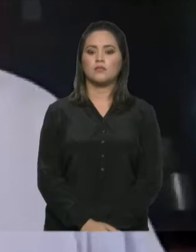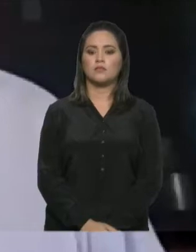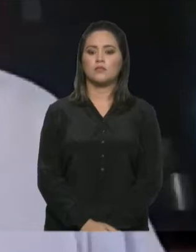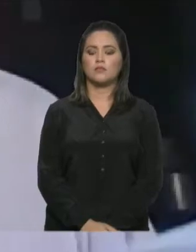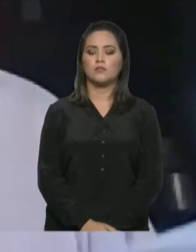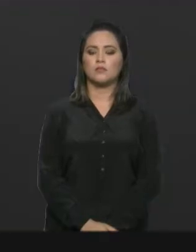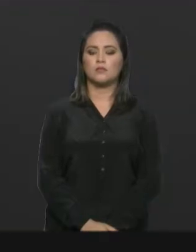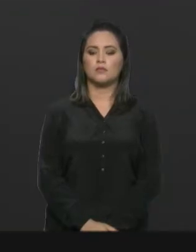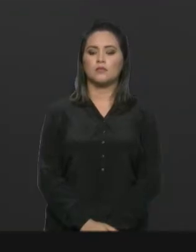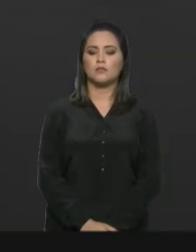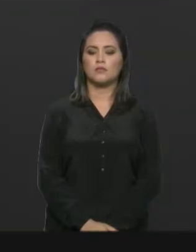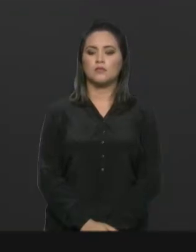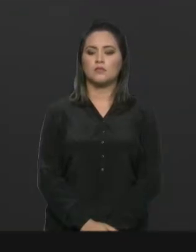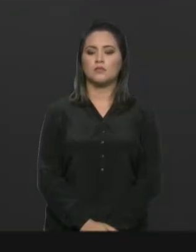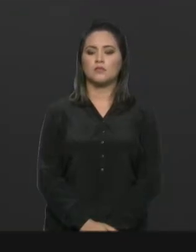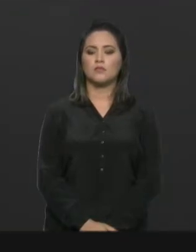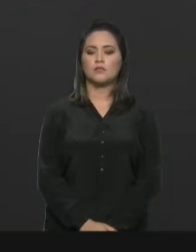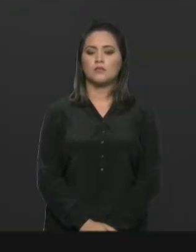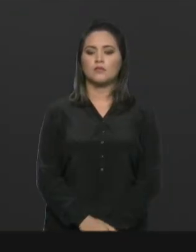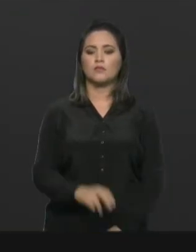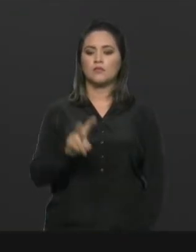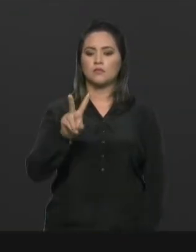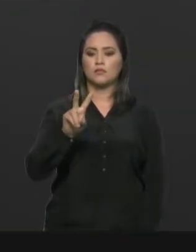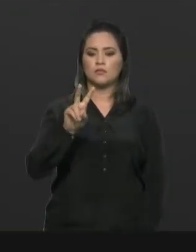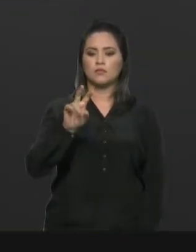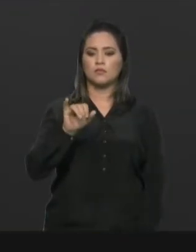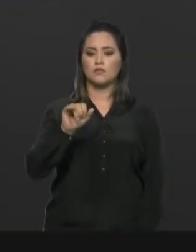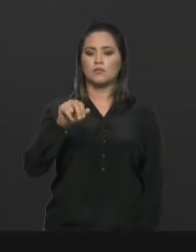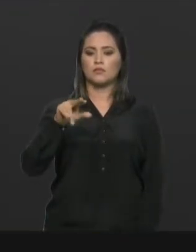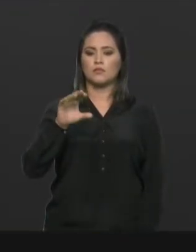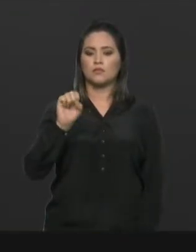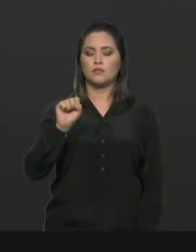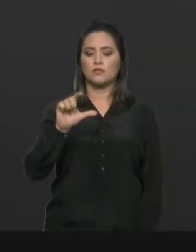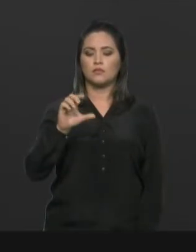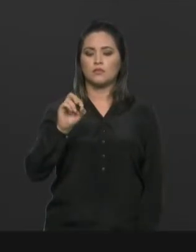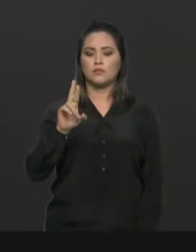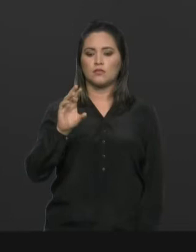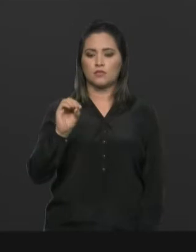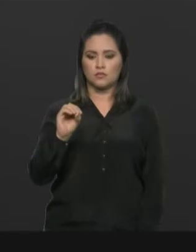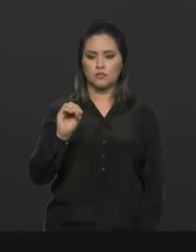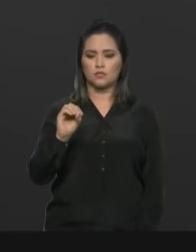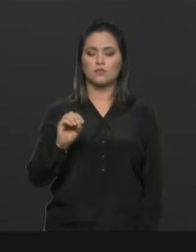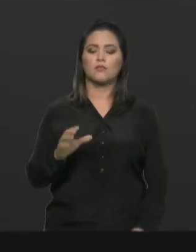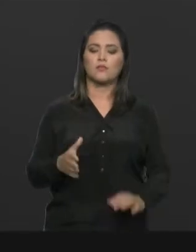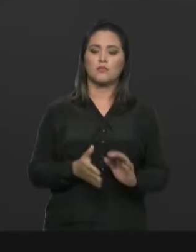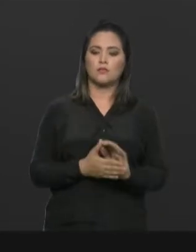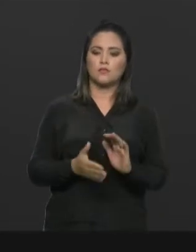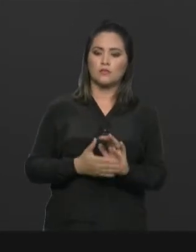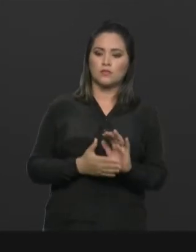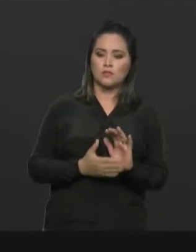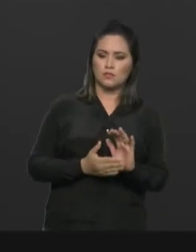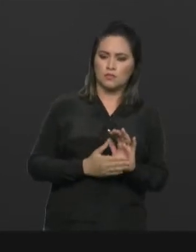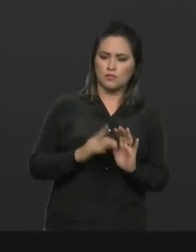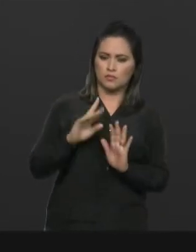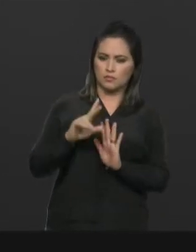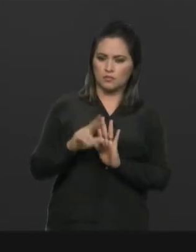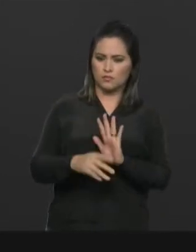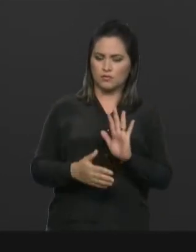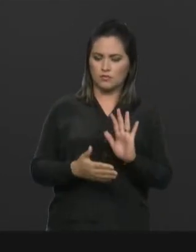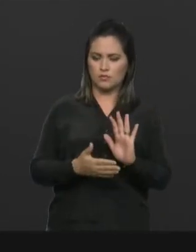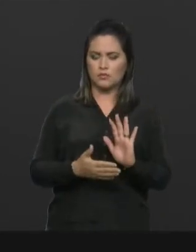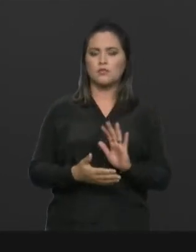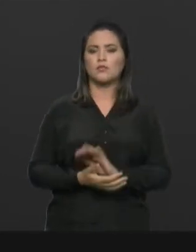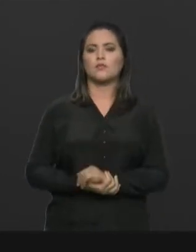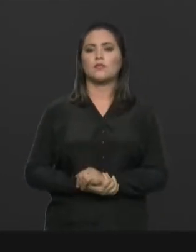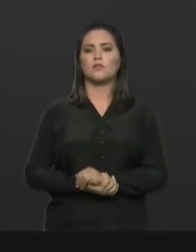Senhor presidente, nós também fizemos várias indicações de alguns municípios, né? Onde,